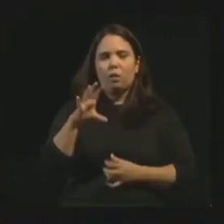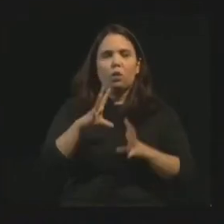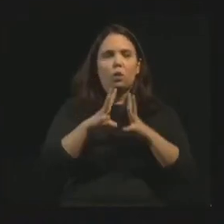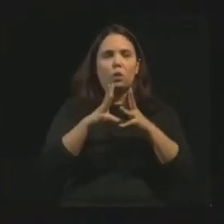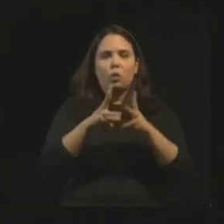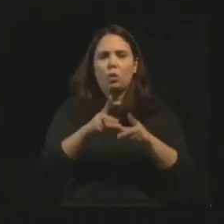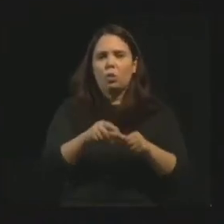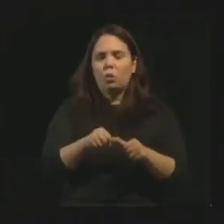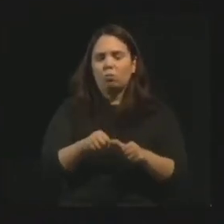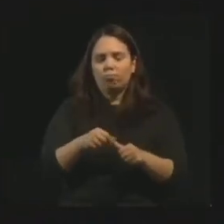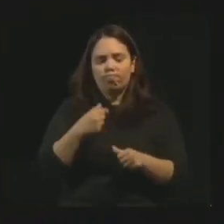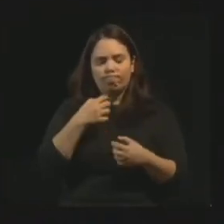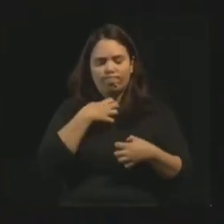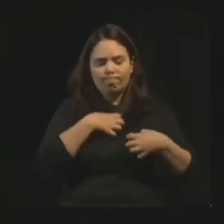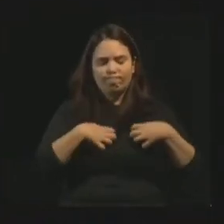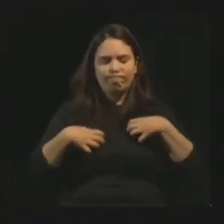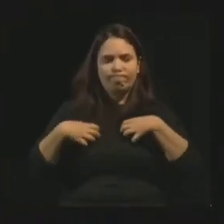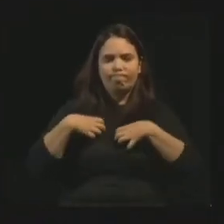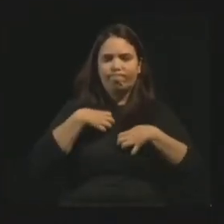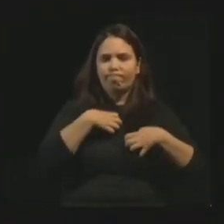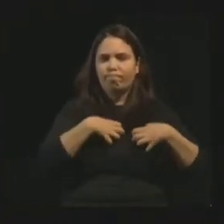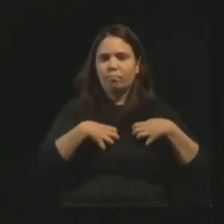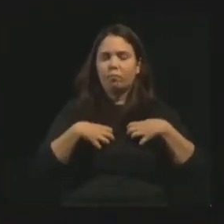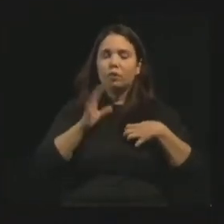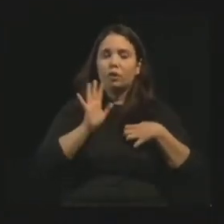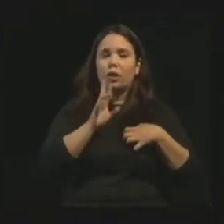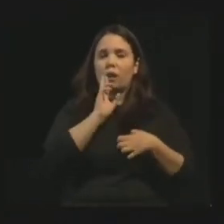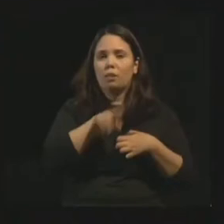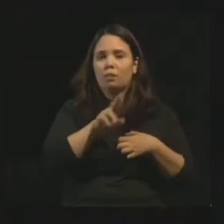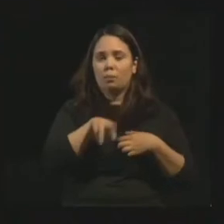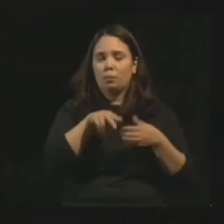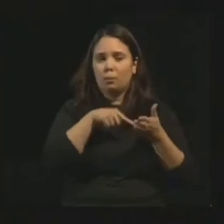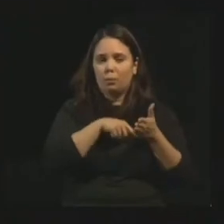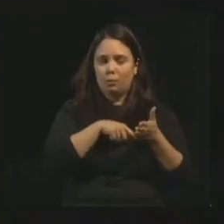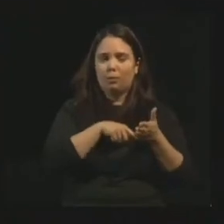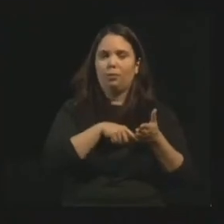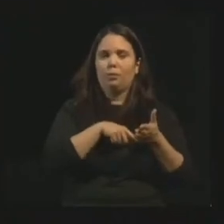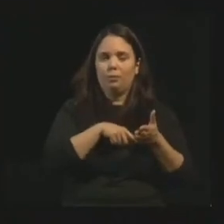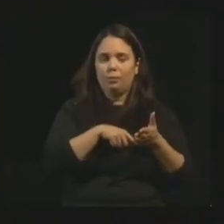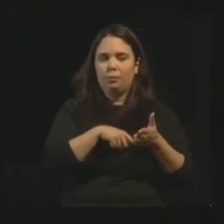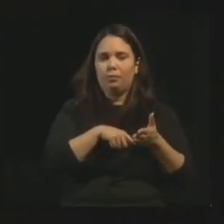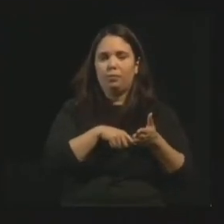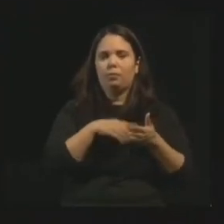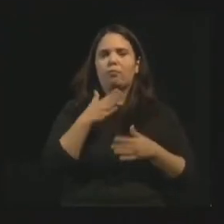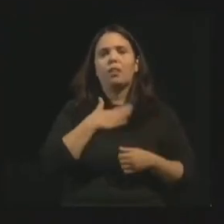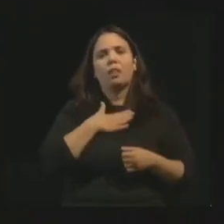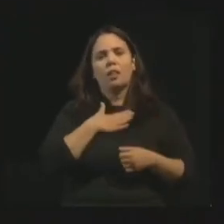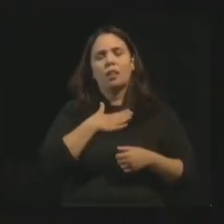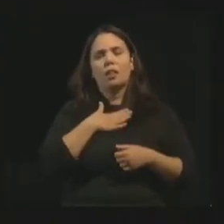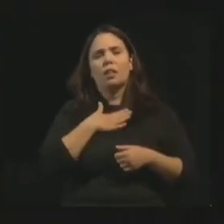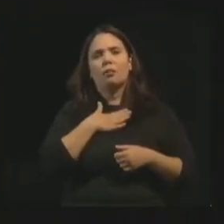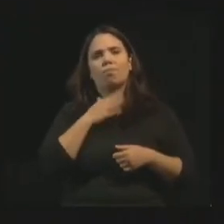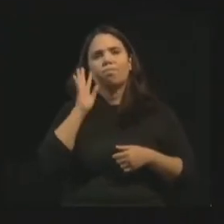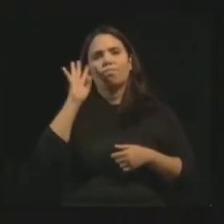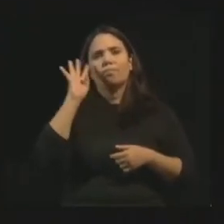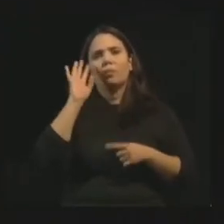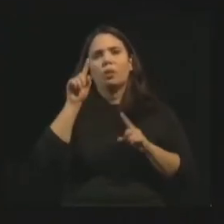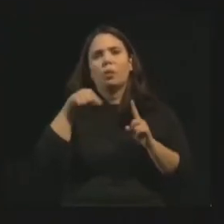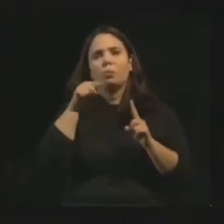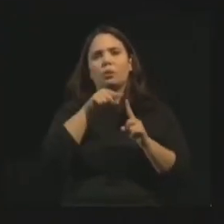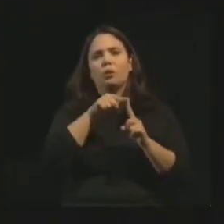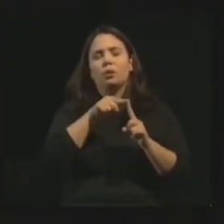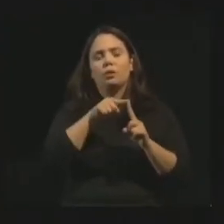as minhas inquietações, todas as minhas dúvidas estavam respondidas ali. e eu passei a ter um objetivo de vida,